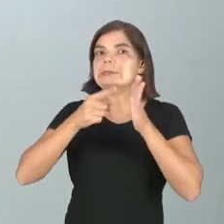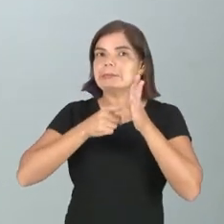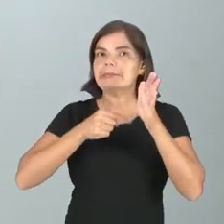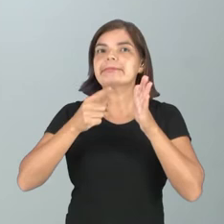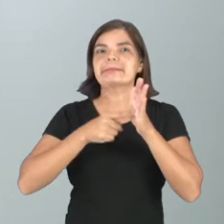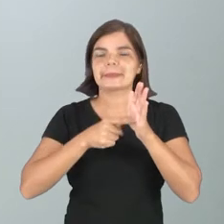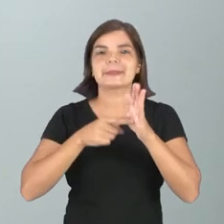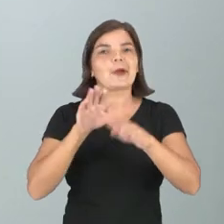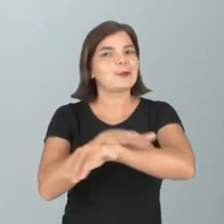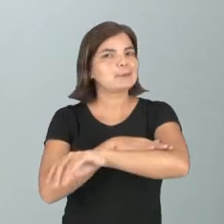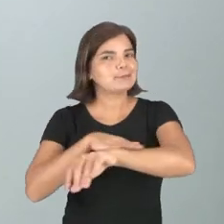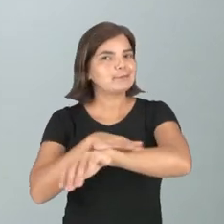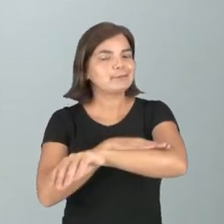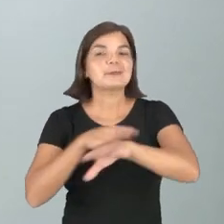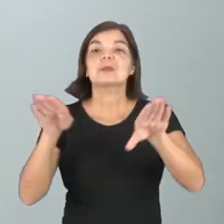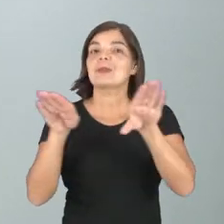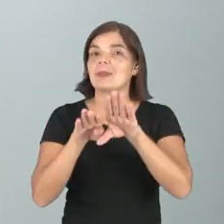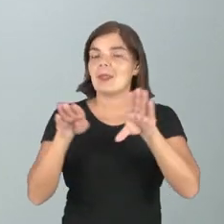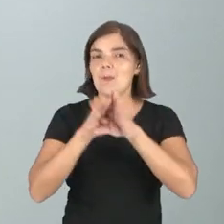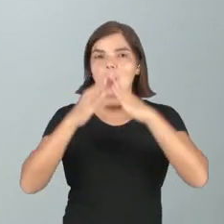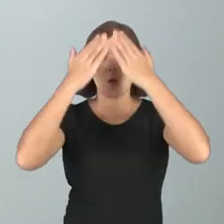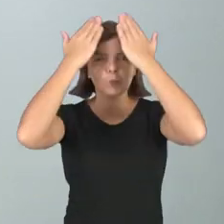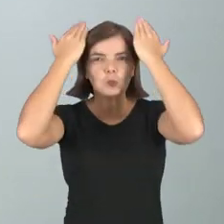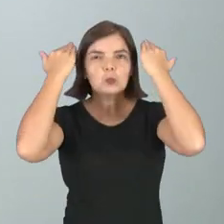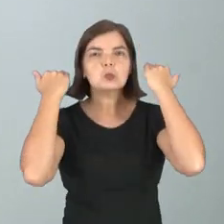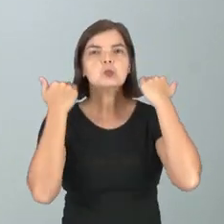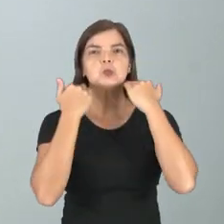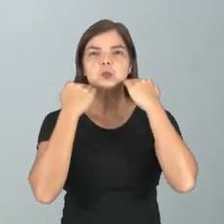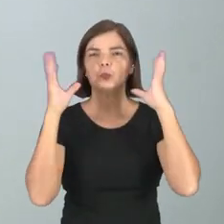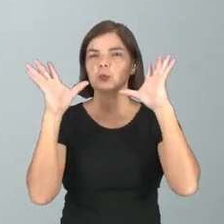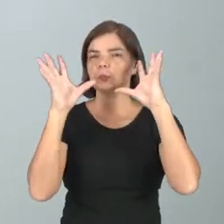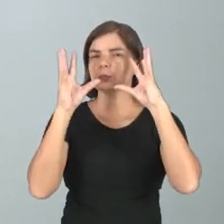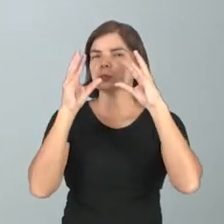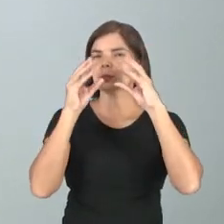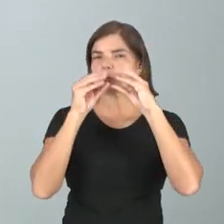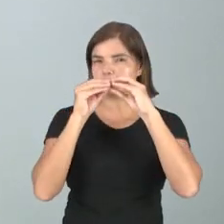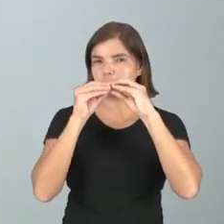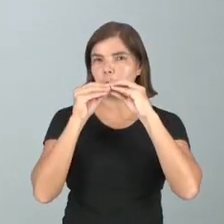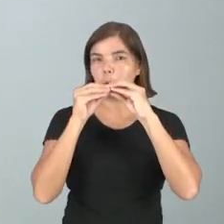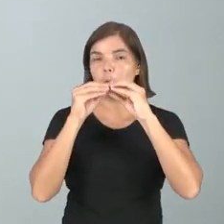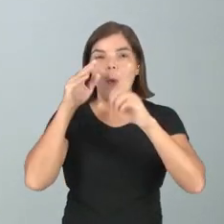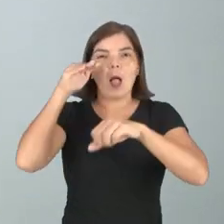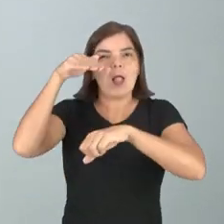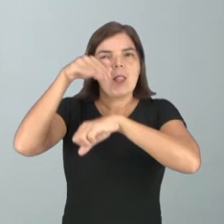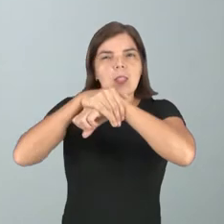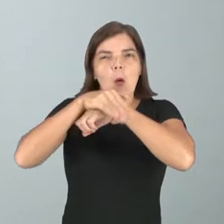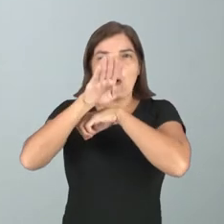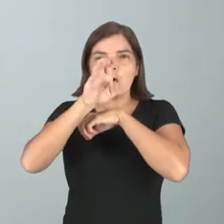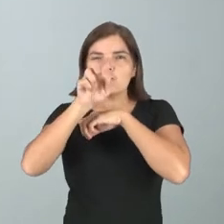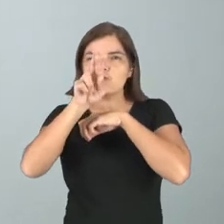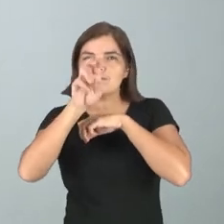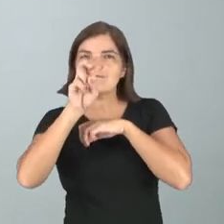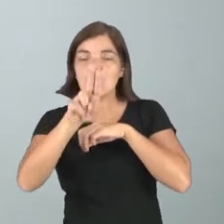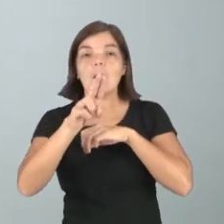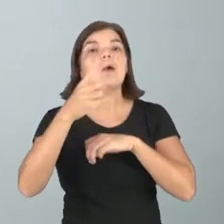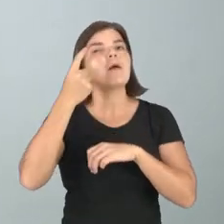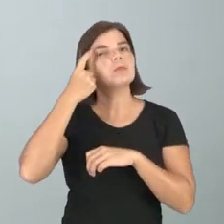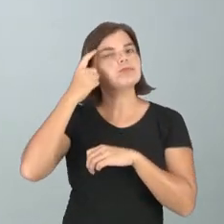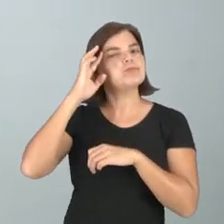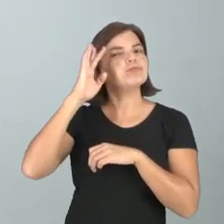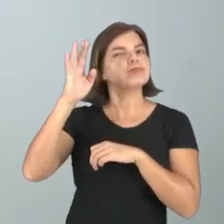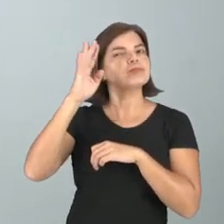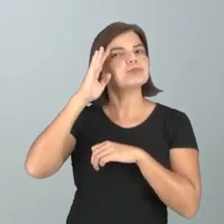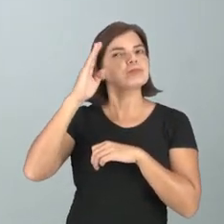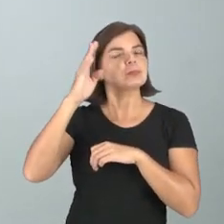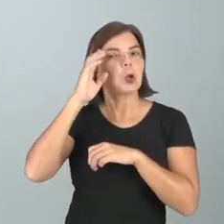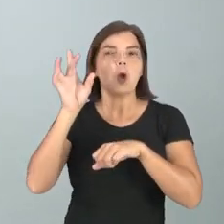disso, ele diz que ela tinha o cabelo escuro como o breu. Para você, leitor, imaginar o quão preto era